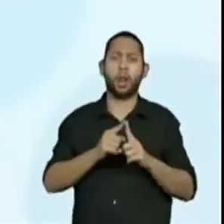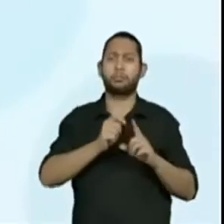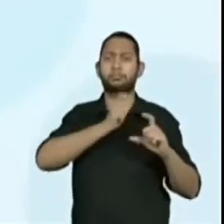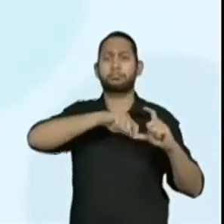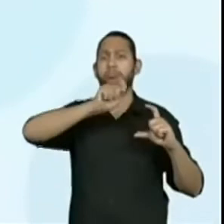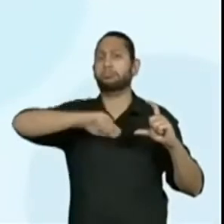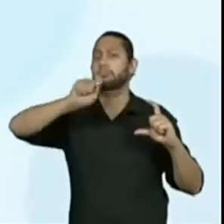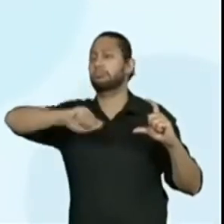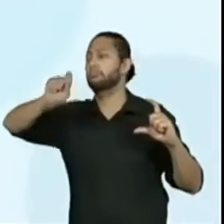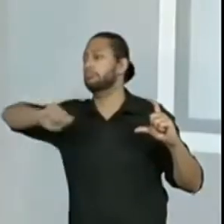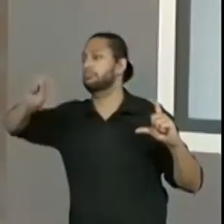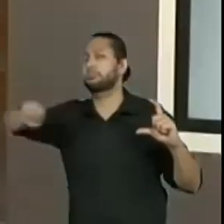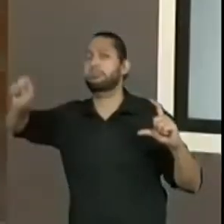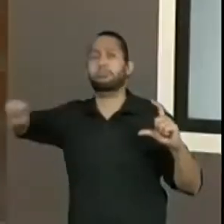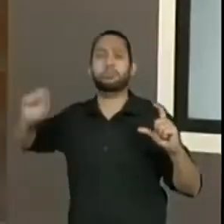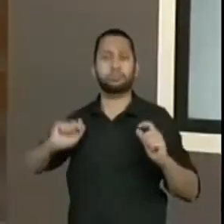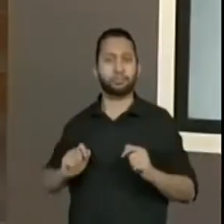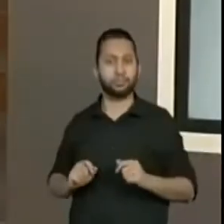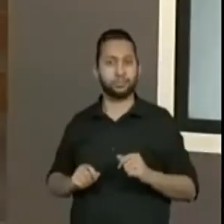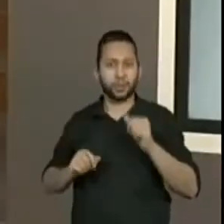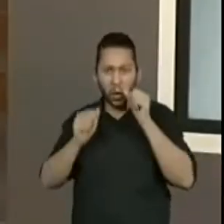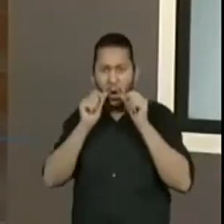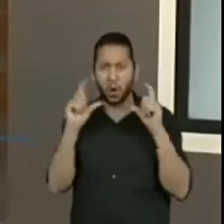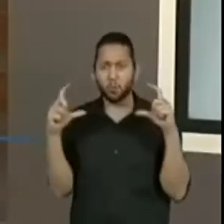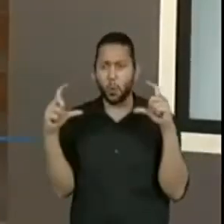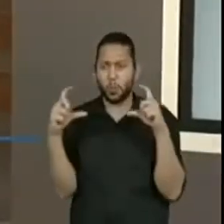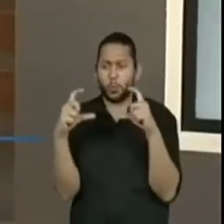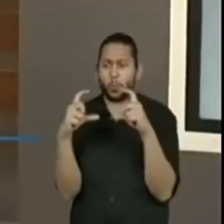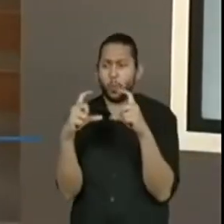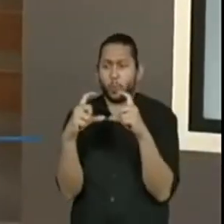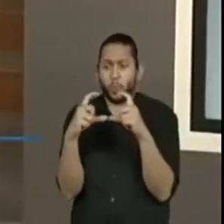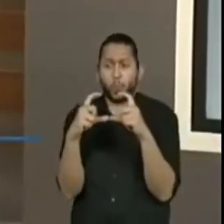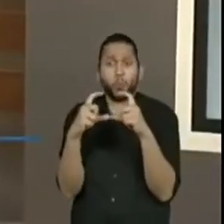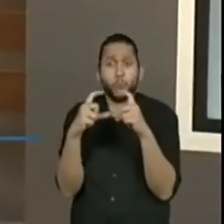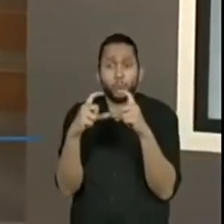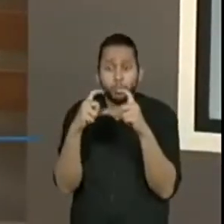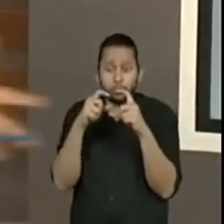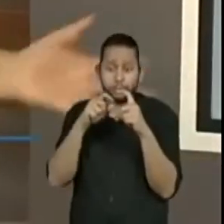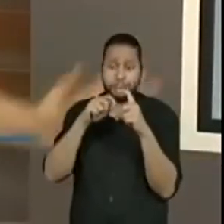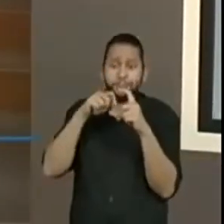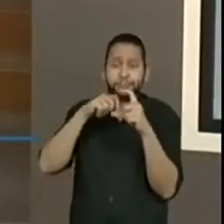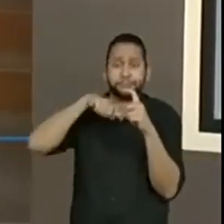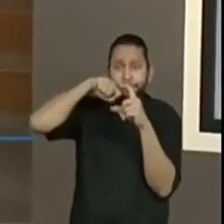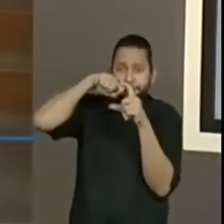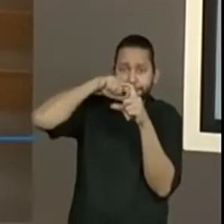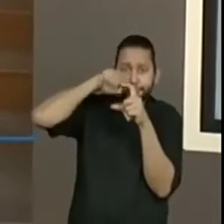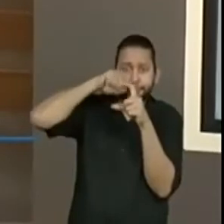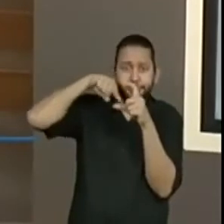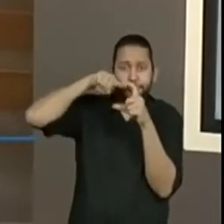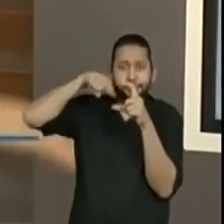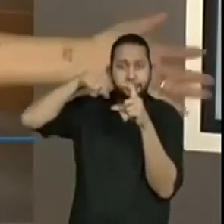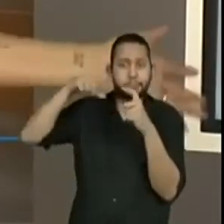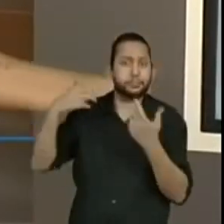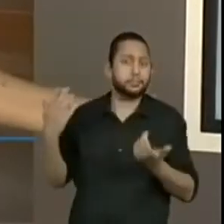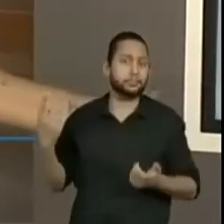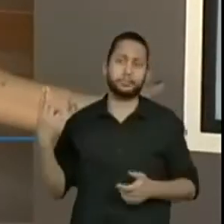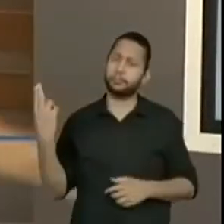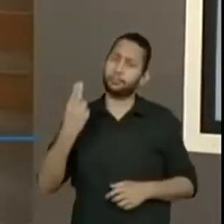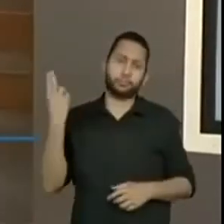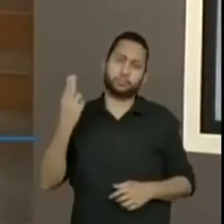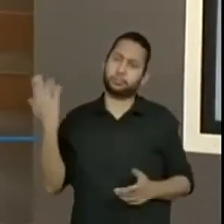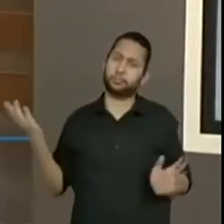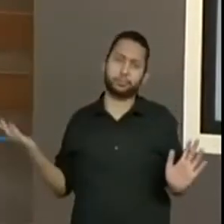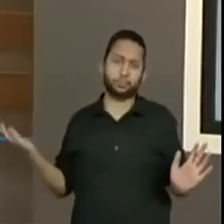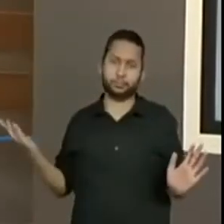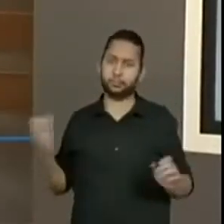grande? Ele fica me colocando esses quadradinhos aqui, ó, pequenininho. Aí eu passo toda hora. Não dá certo,